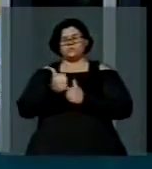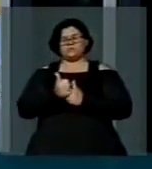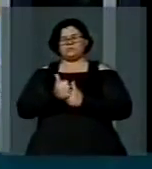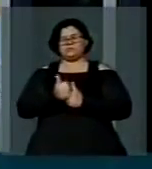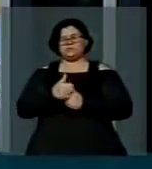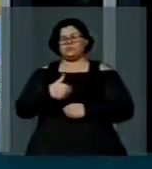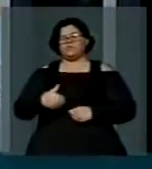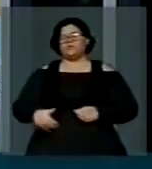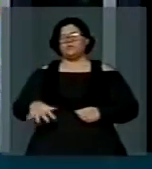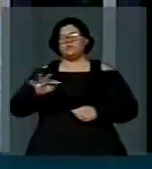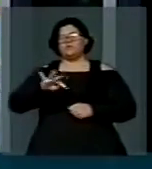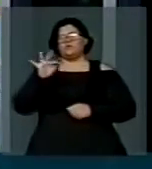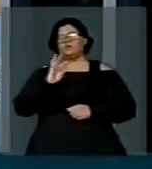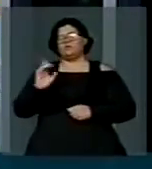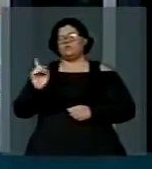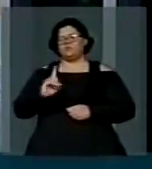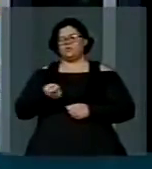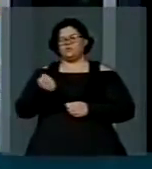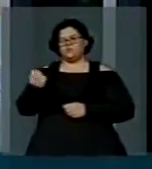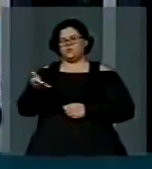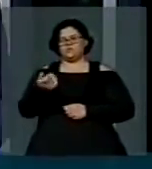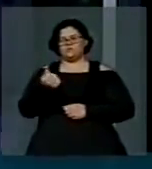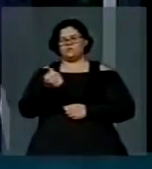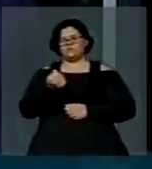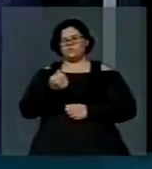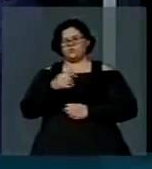federal, que não passa dinheiro para o Paraná. Muito obrigado.